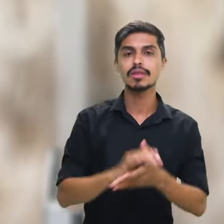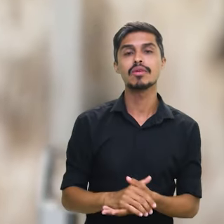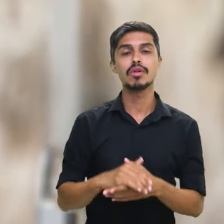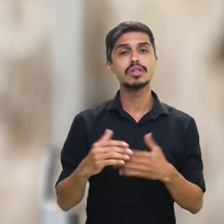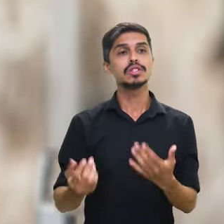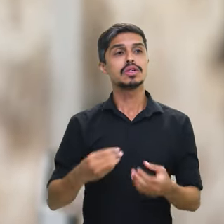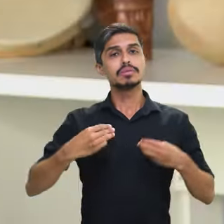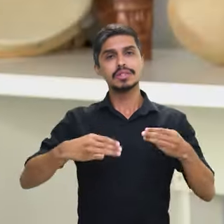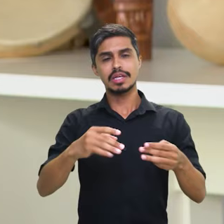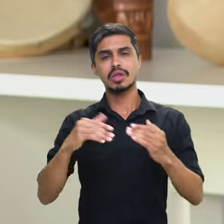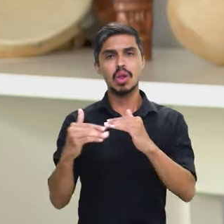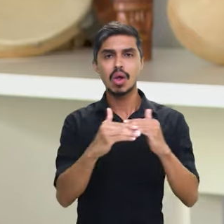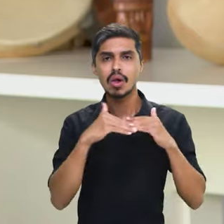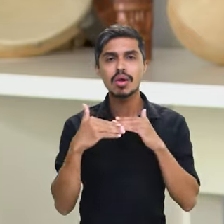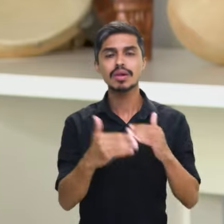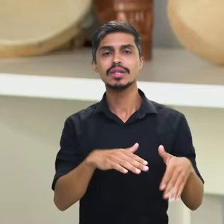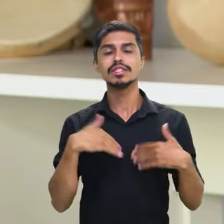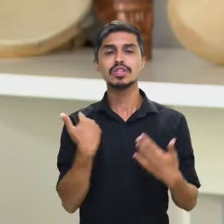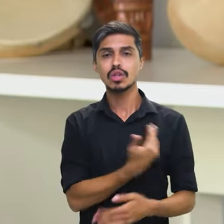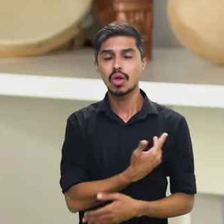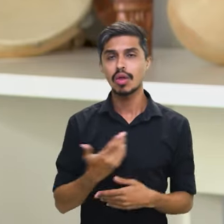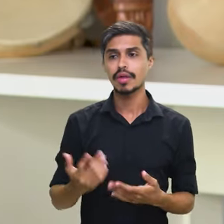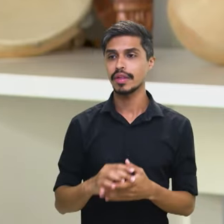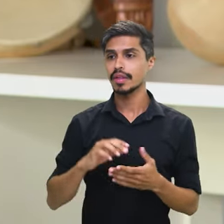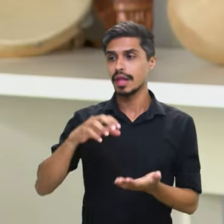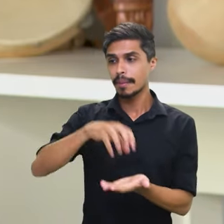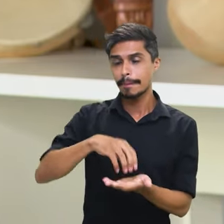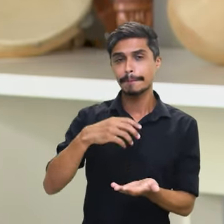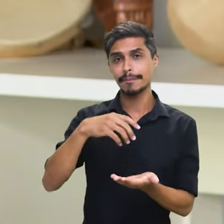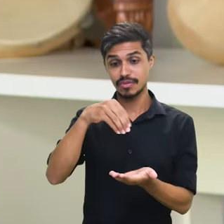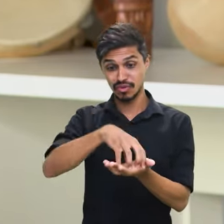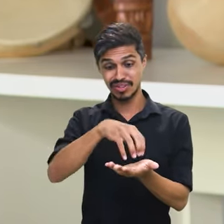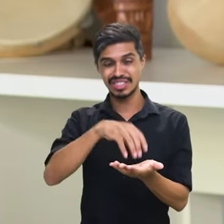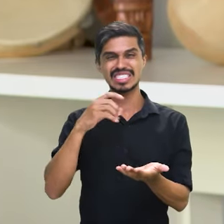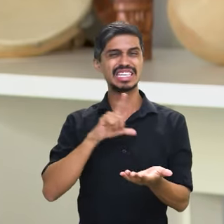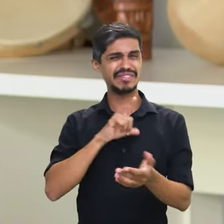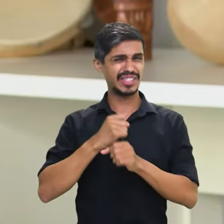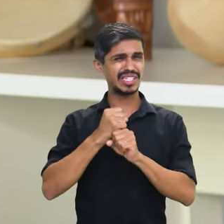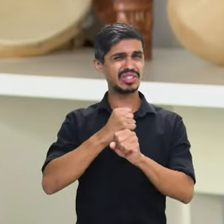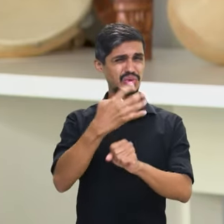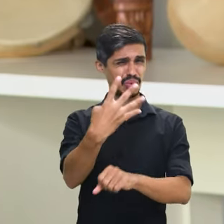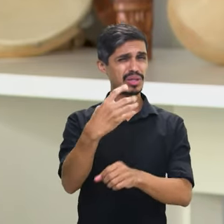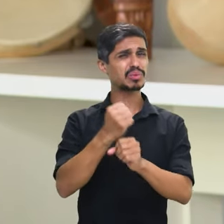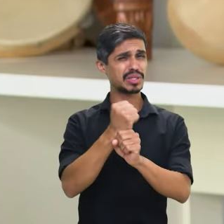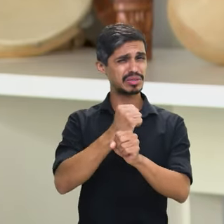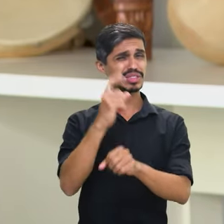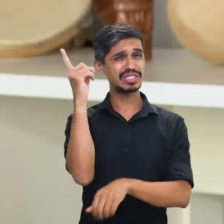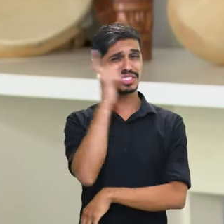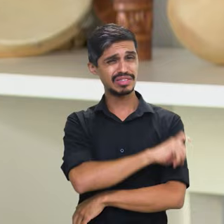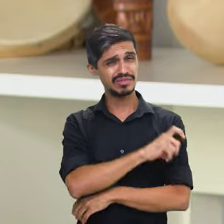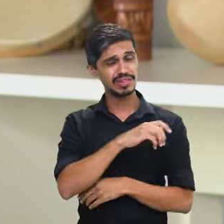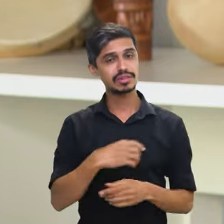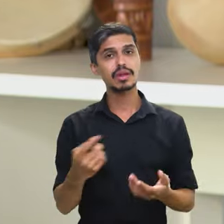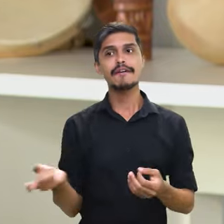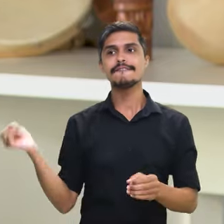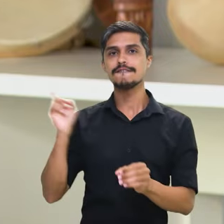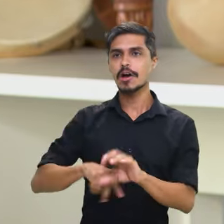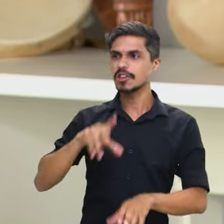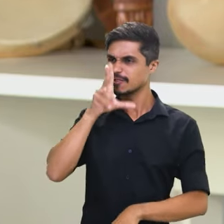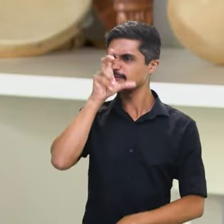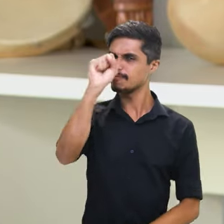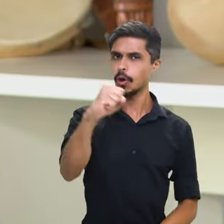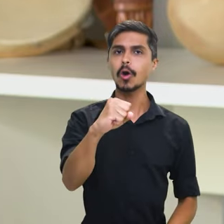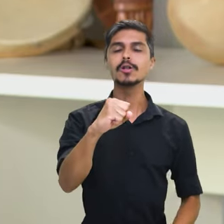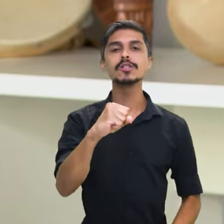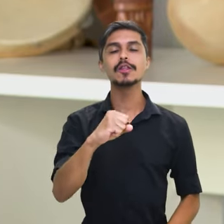para Tratado da Igualdade e a Fundação Cultural Palmares, que passou anos difíceis, os últimos quatro anos difíceis, volta com força